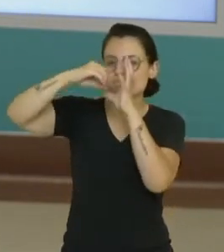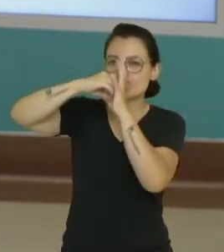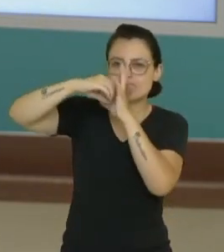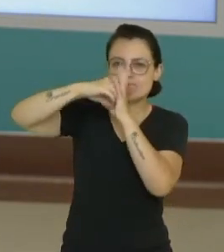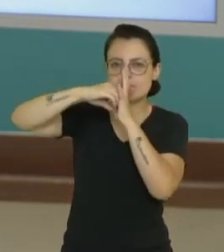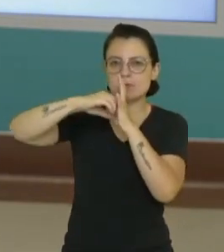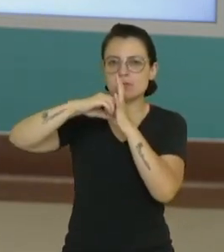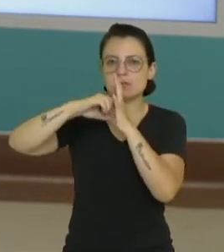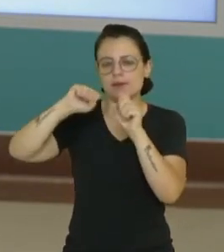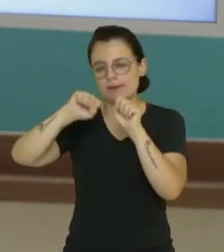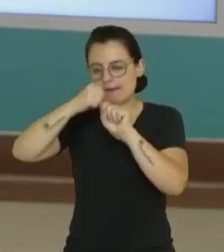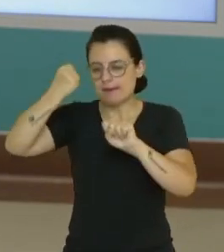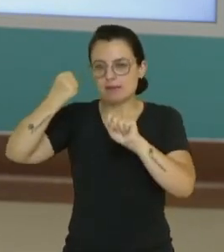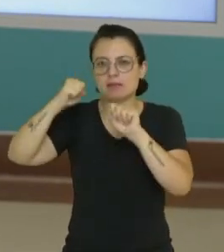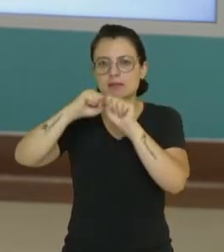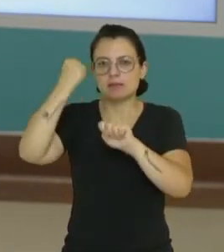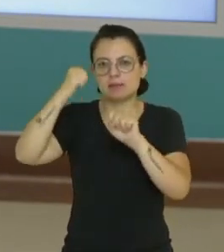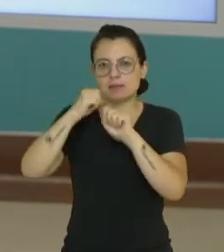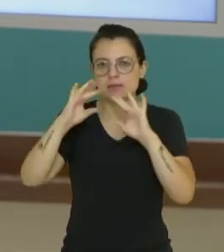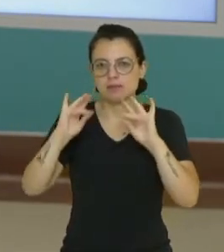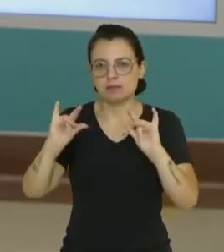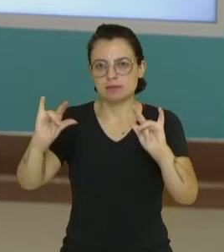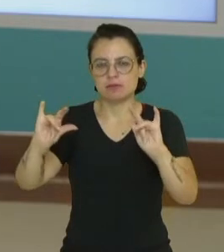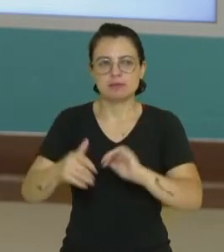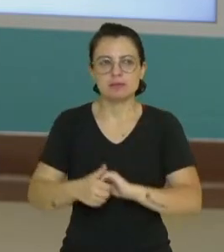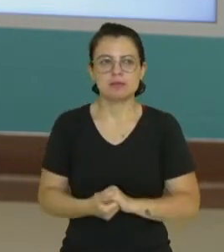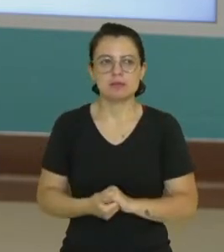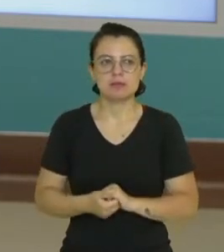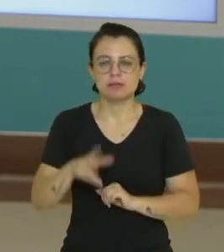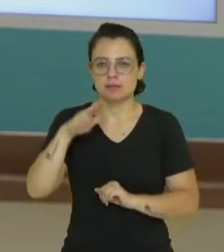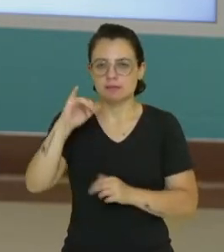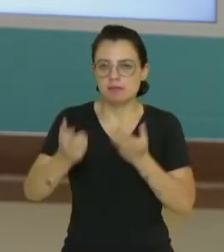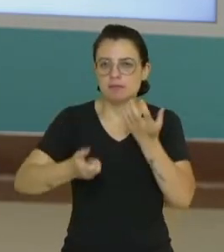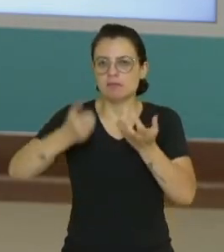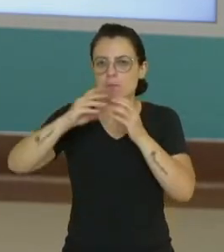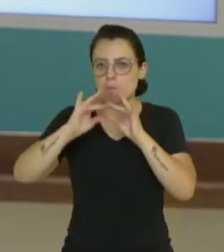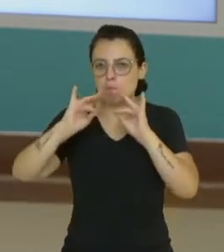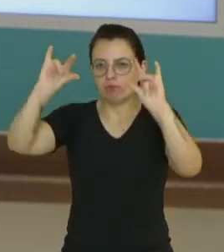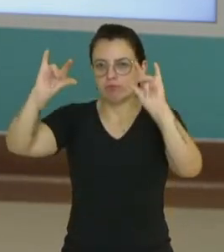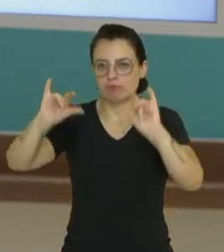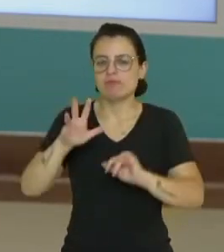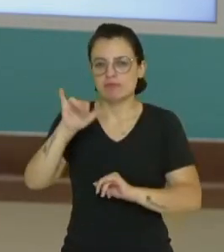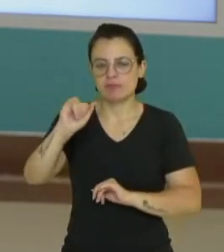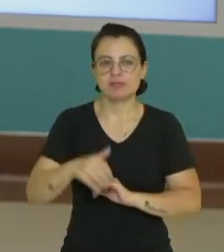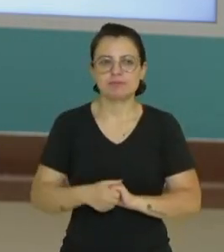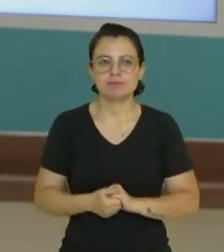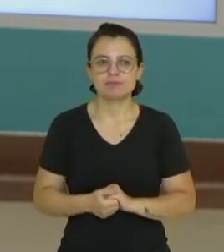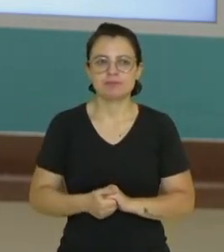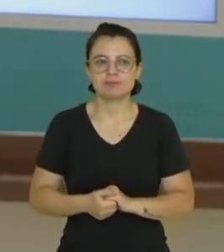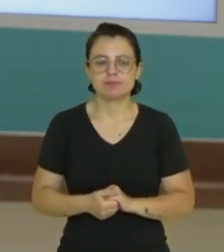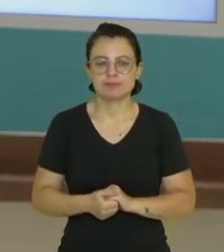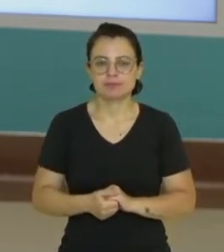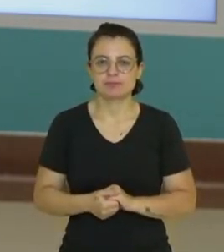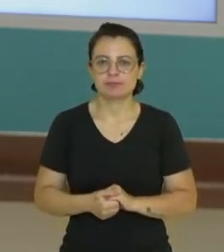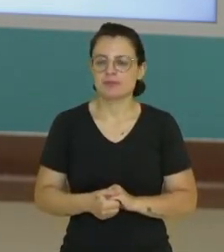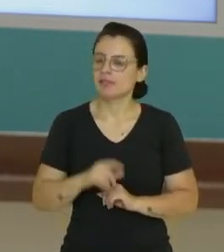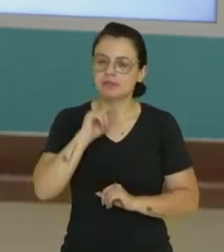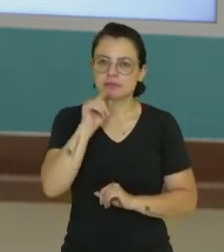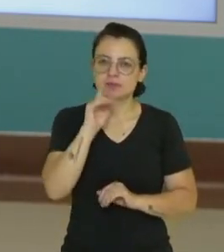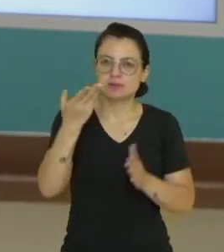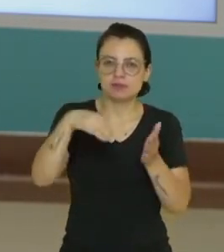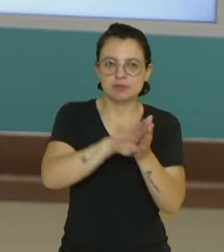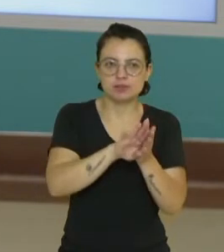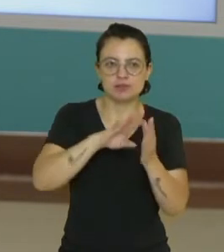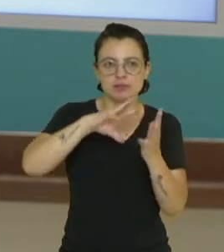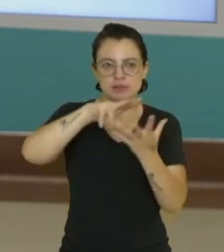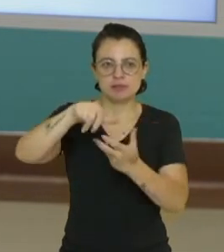em pedaços menores e podem até entrar em combustão, pegando fogo, e a maior parte deles não chega até a